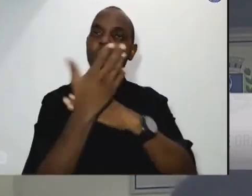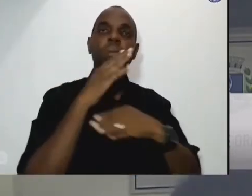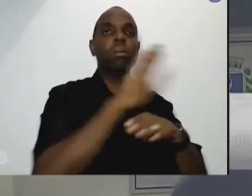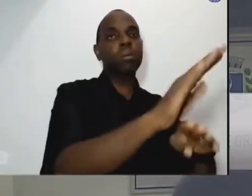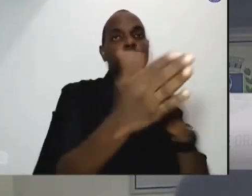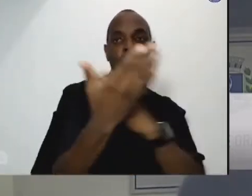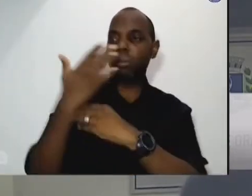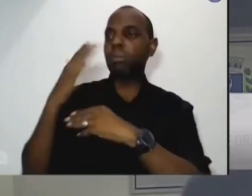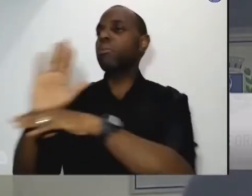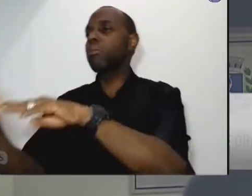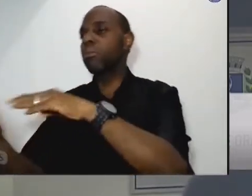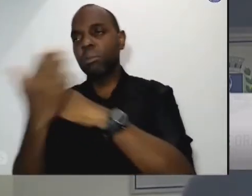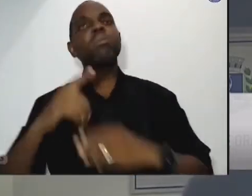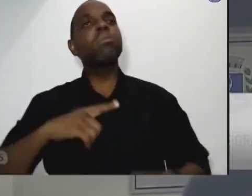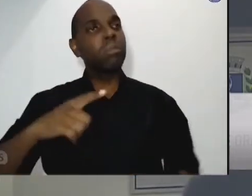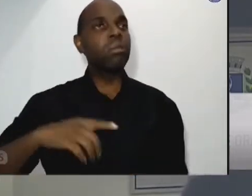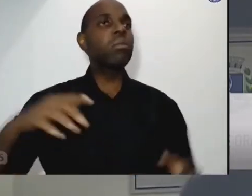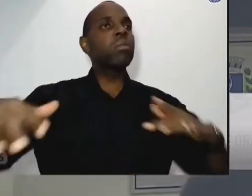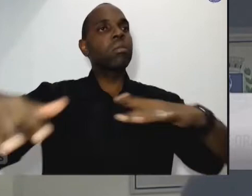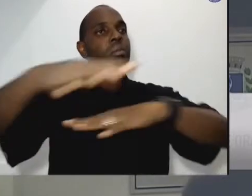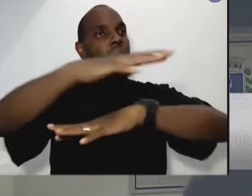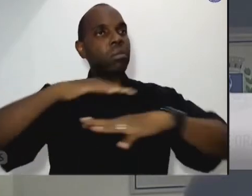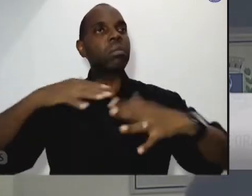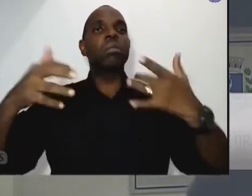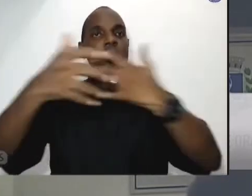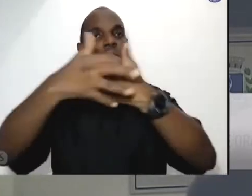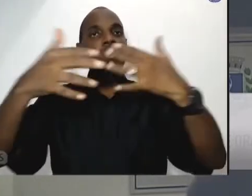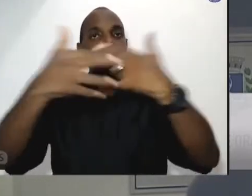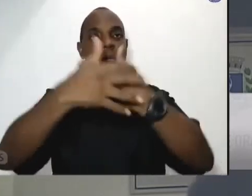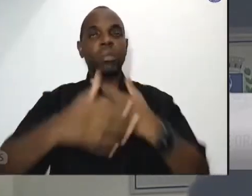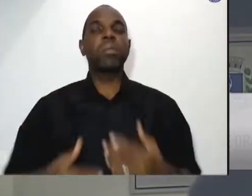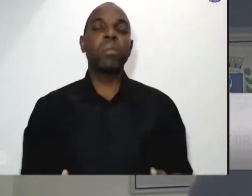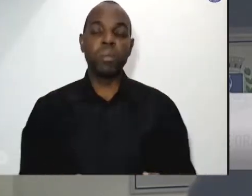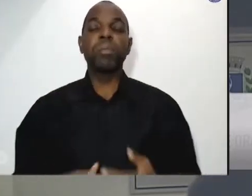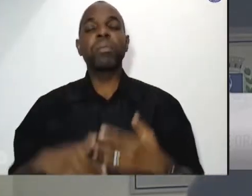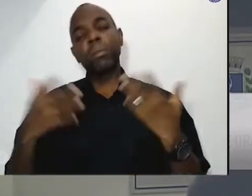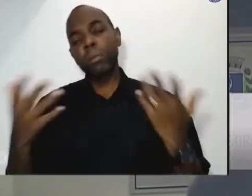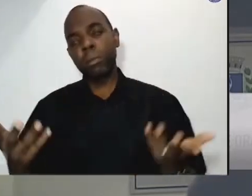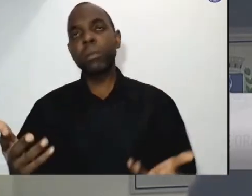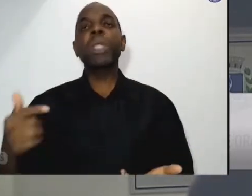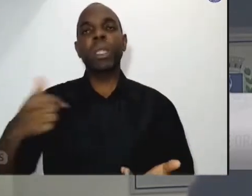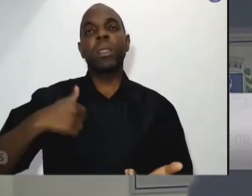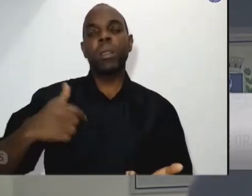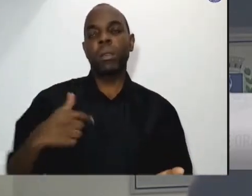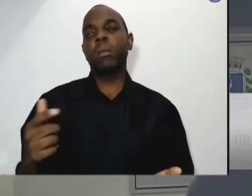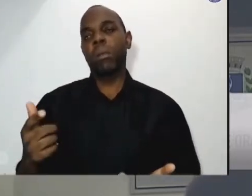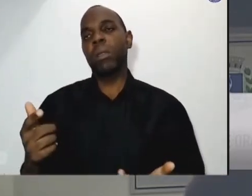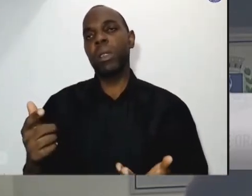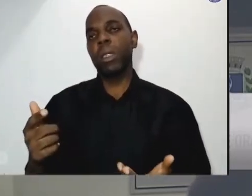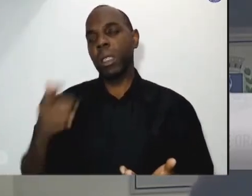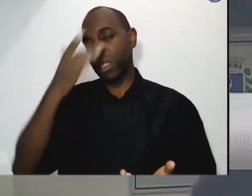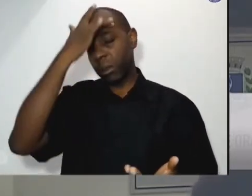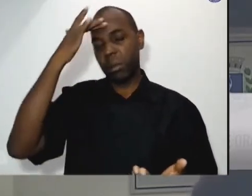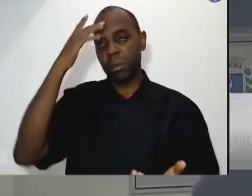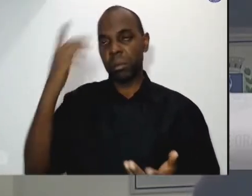Então, só para introduzir de uma maneira muito rápida os expositores que vão aqui falar,